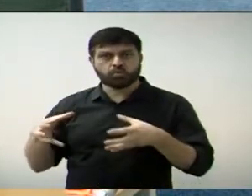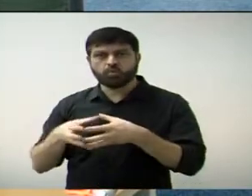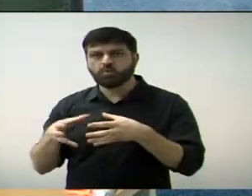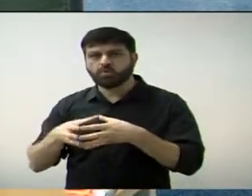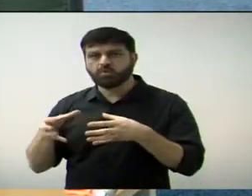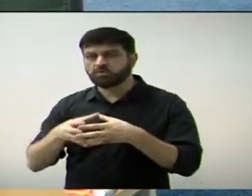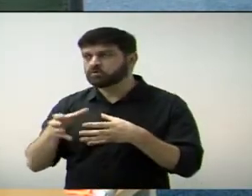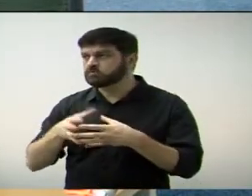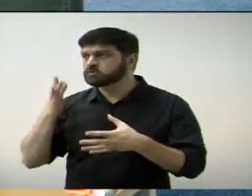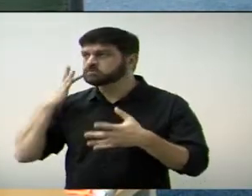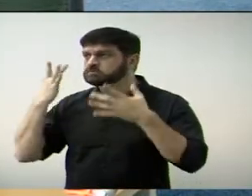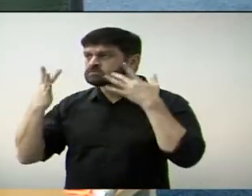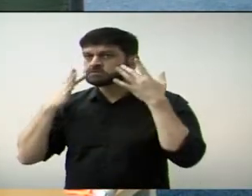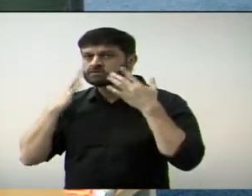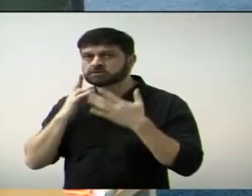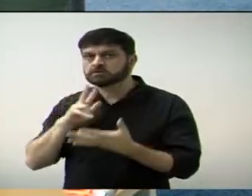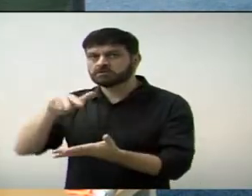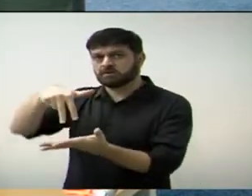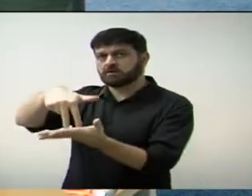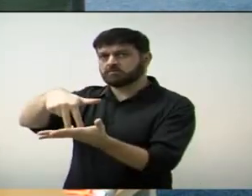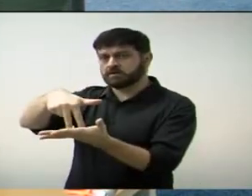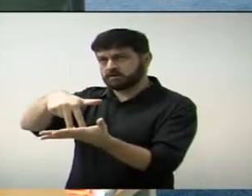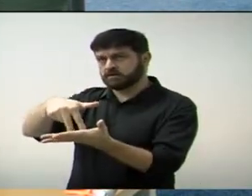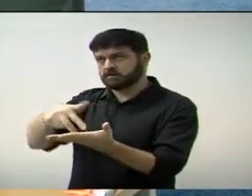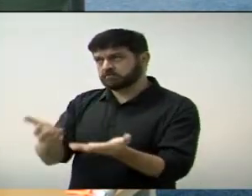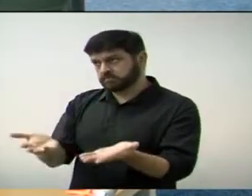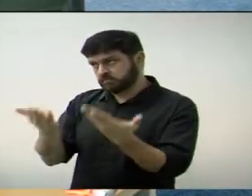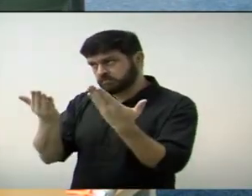do teatro. Gostaria que vocês se colocassem em pé,